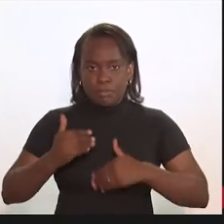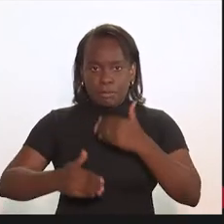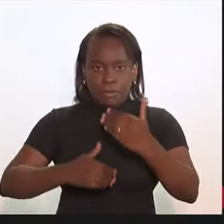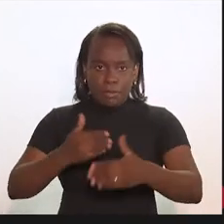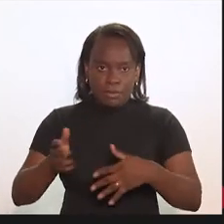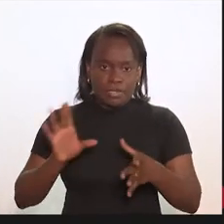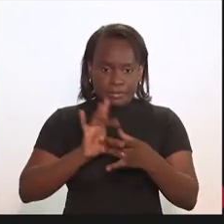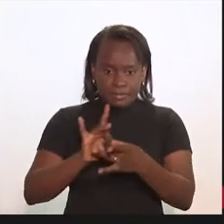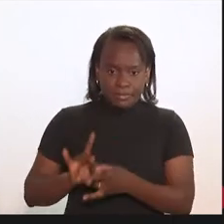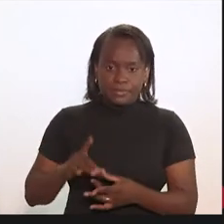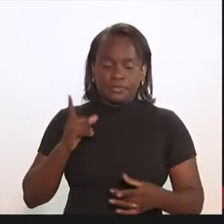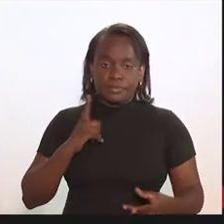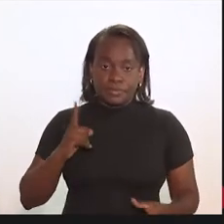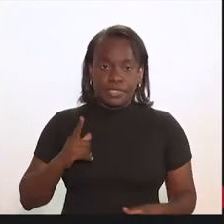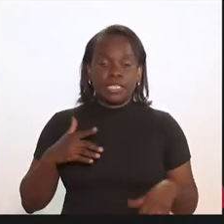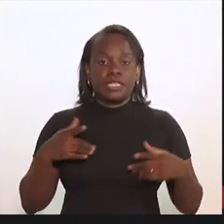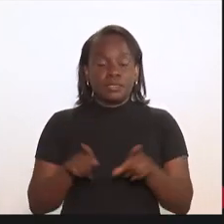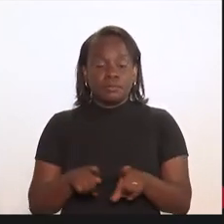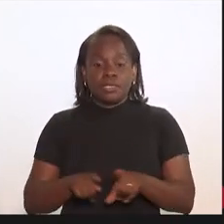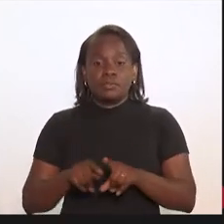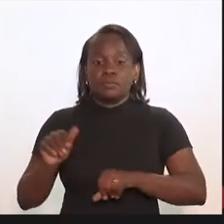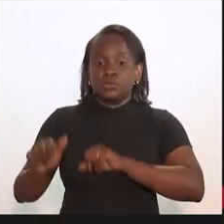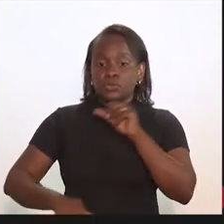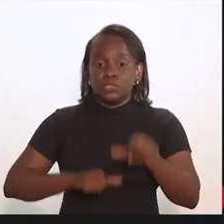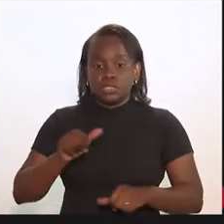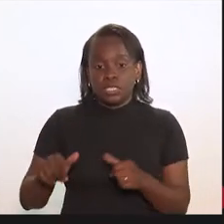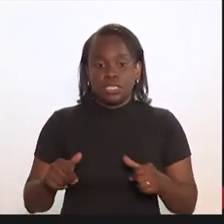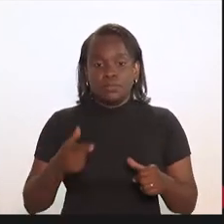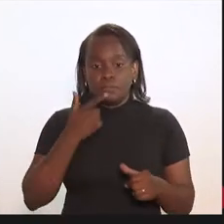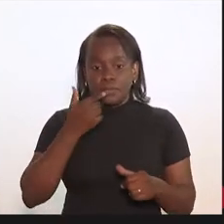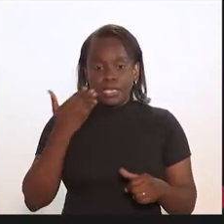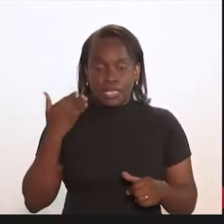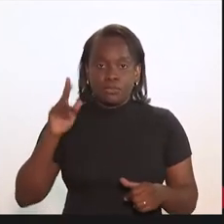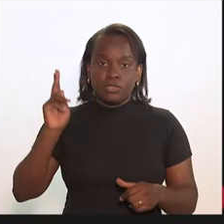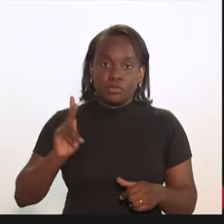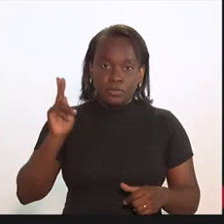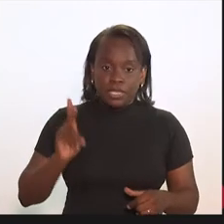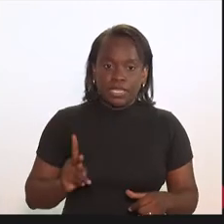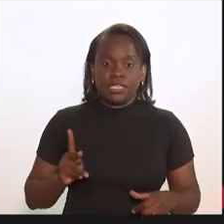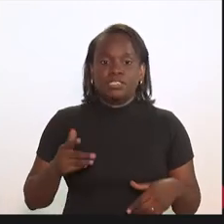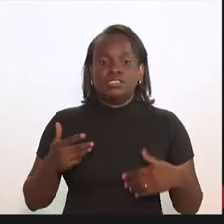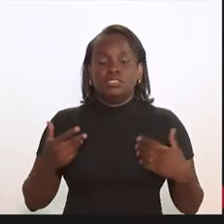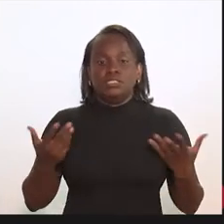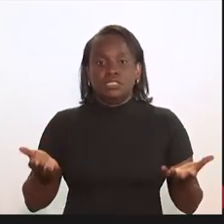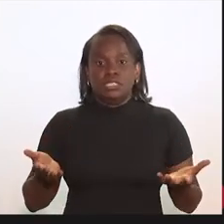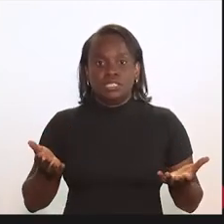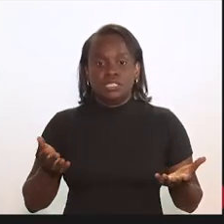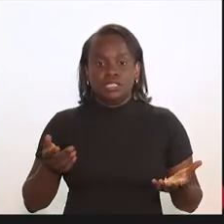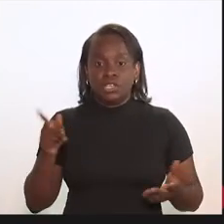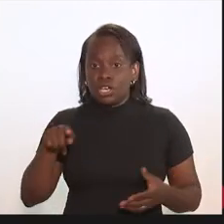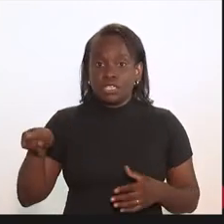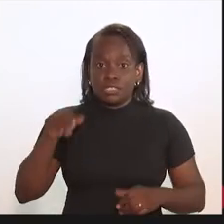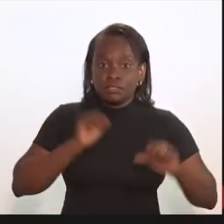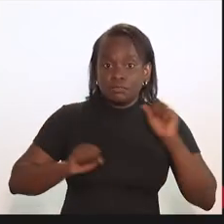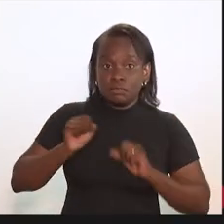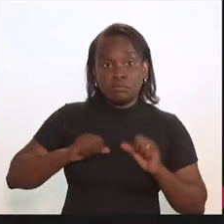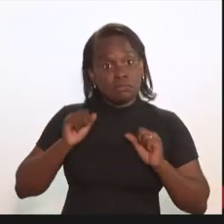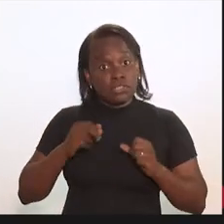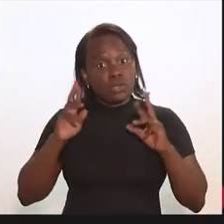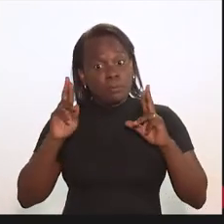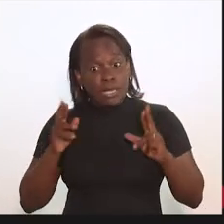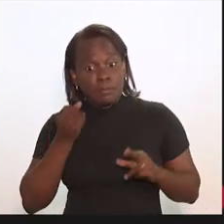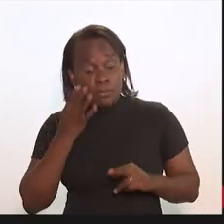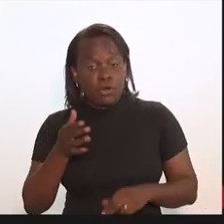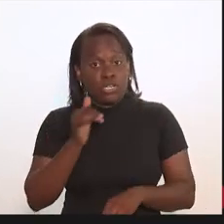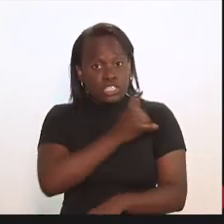desse processo e a própria mudança recente na Petrobras, que a gente tem que ter a expectativa que isso possa